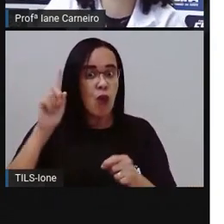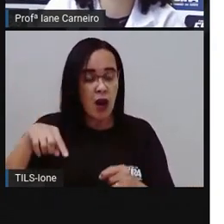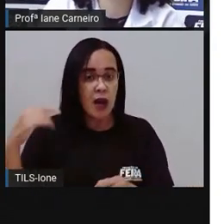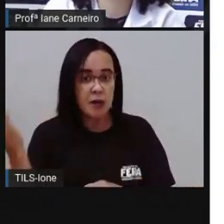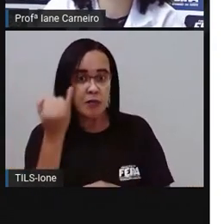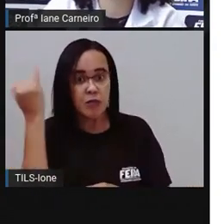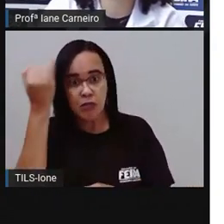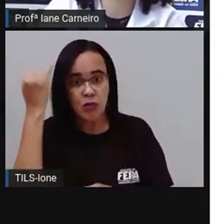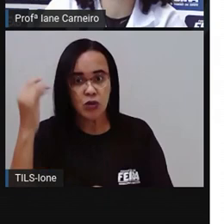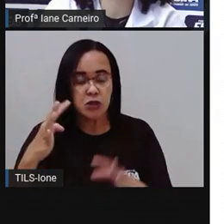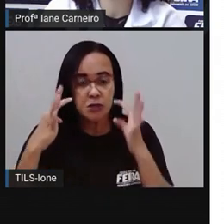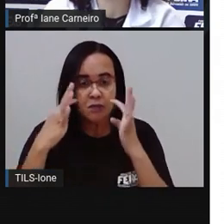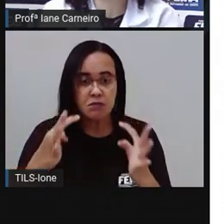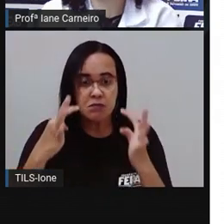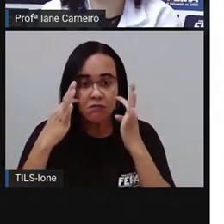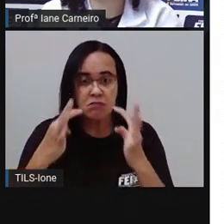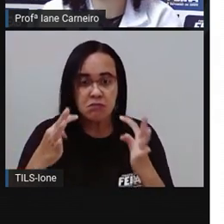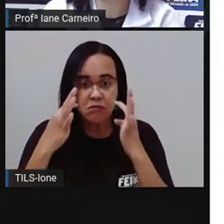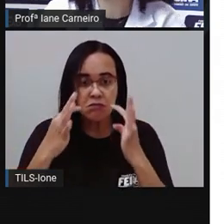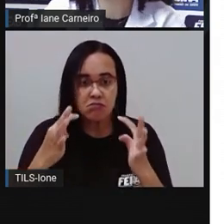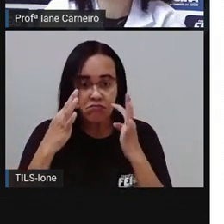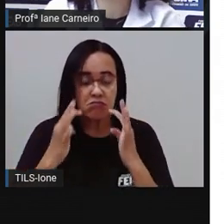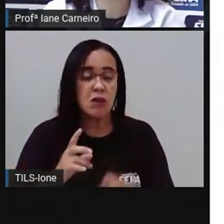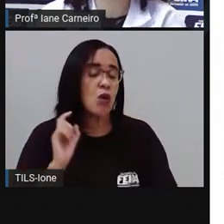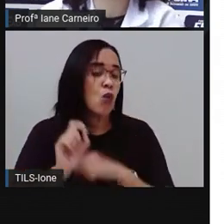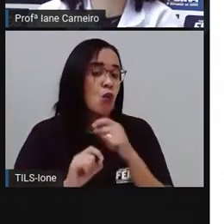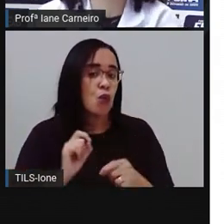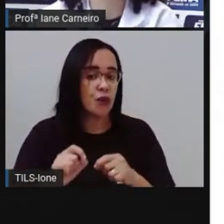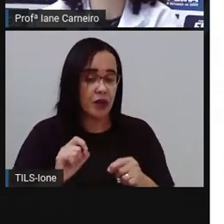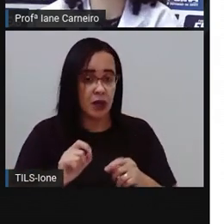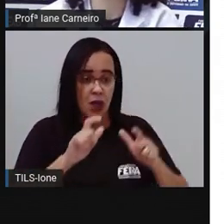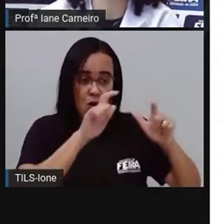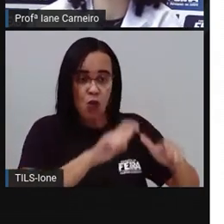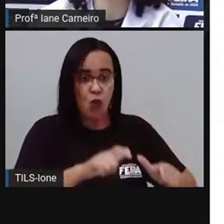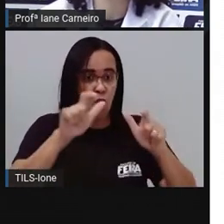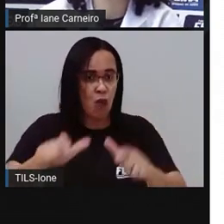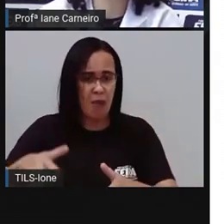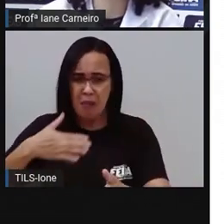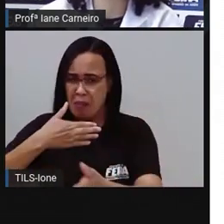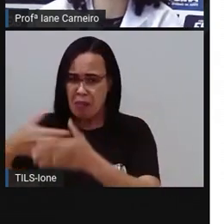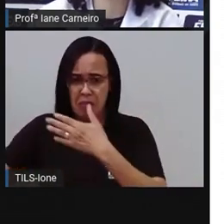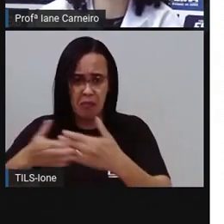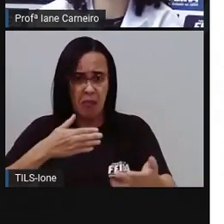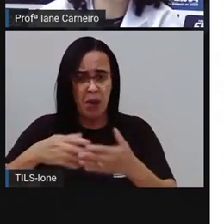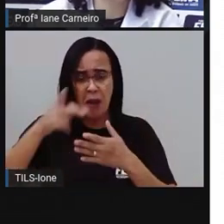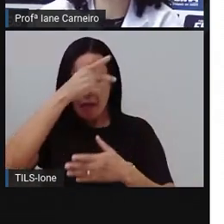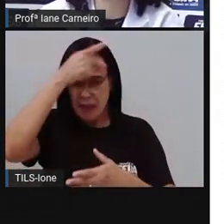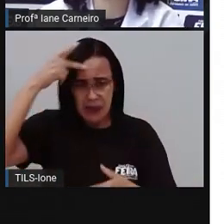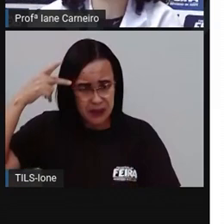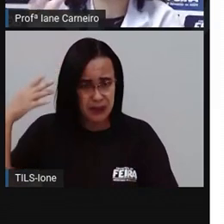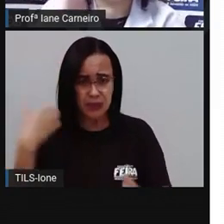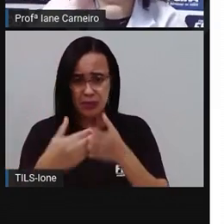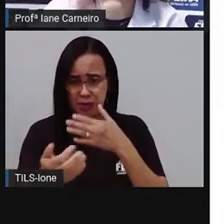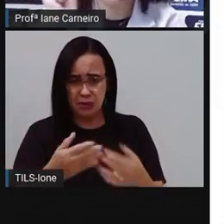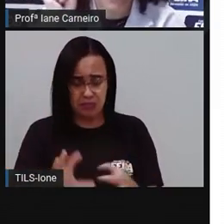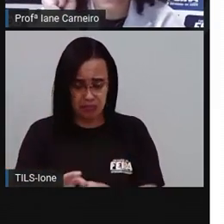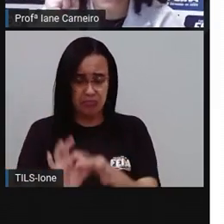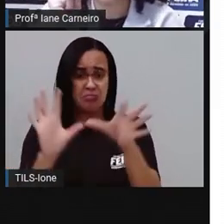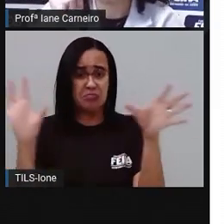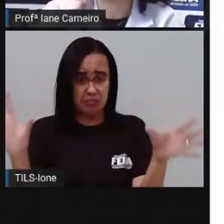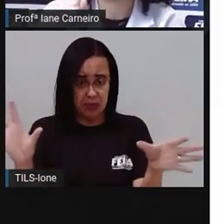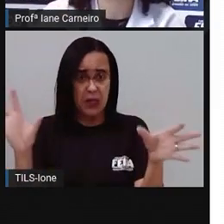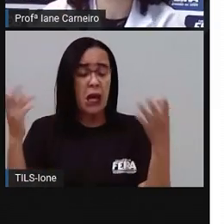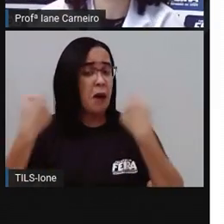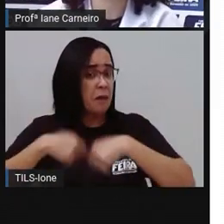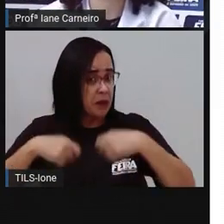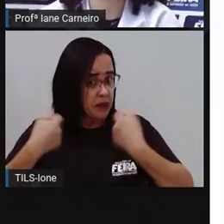espaços públicos, por exemplo, é recomendado que a gente use sabonete líquido, ó. Pois os outros, né? Aquele sabonete de massa,